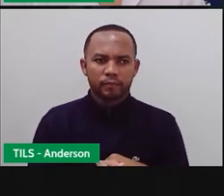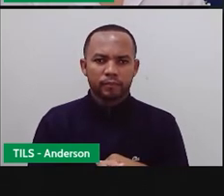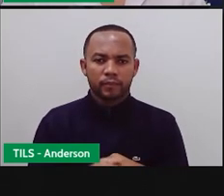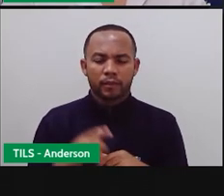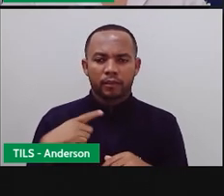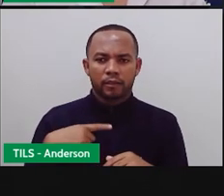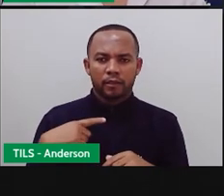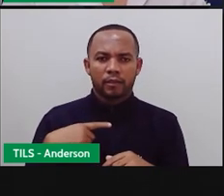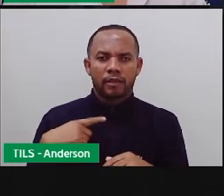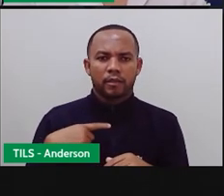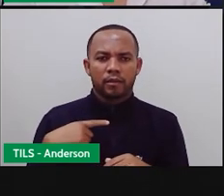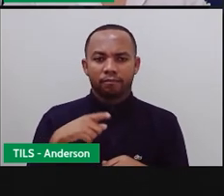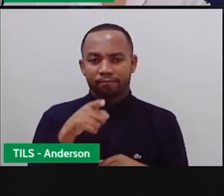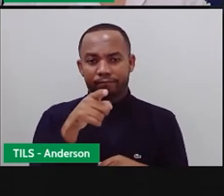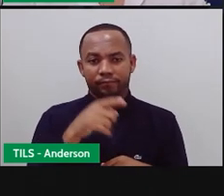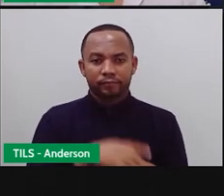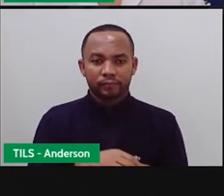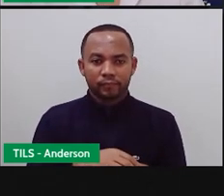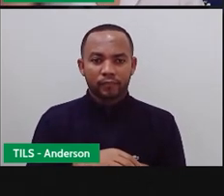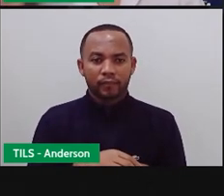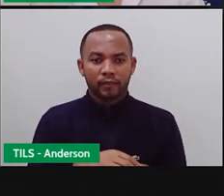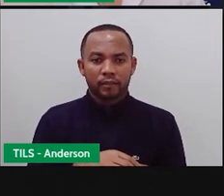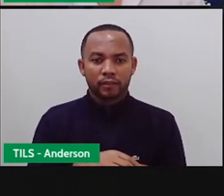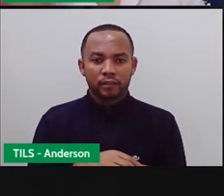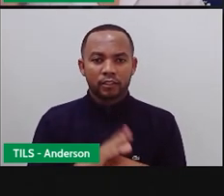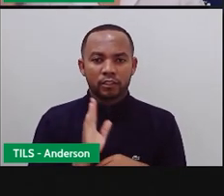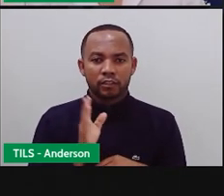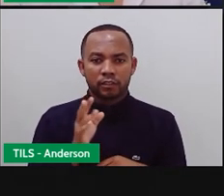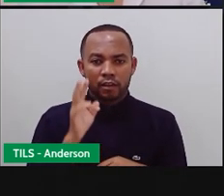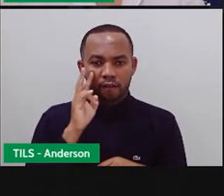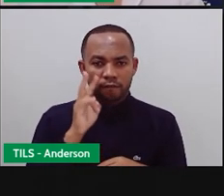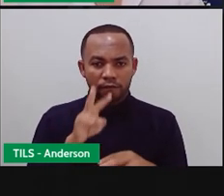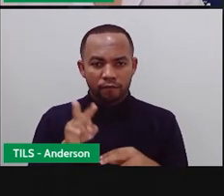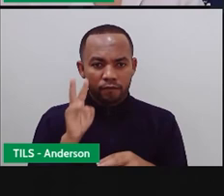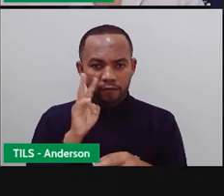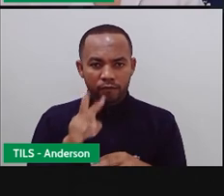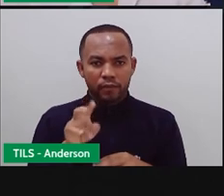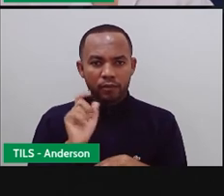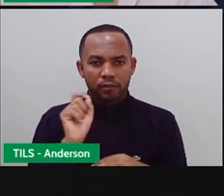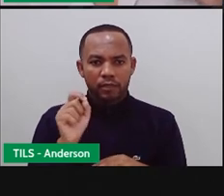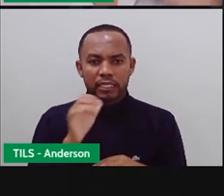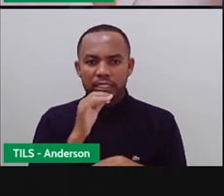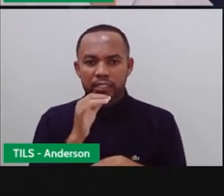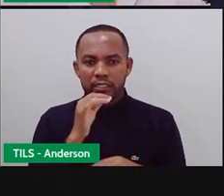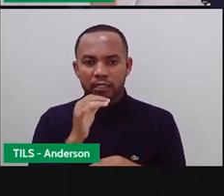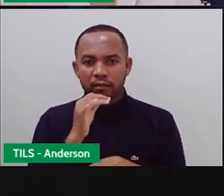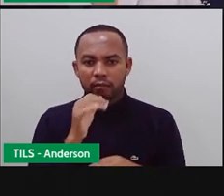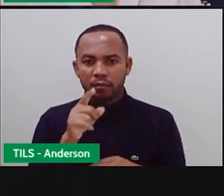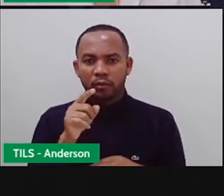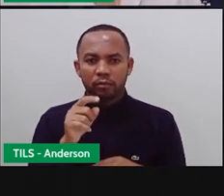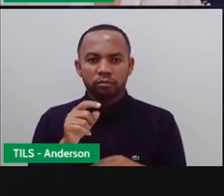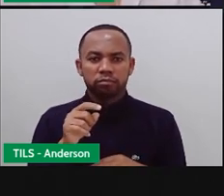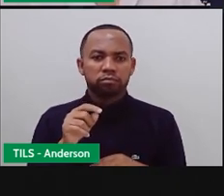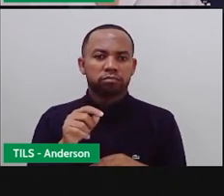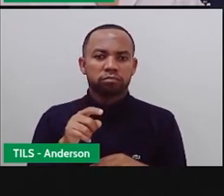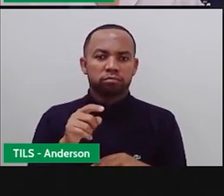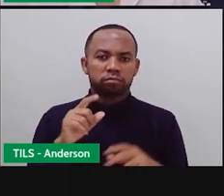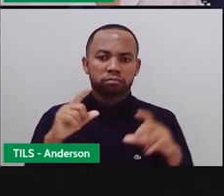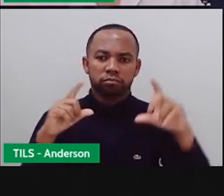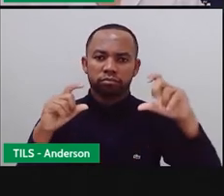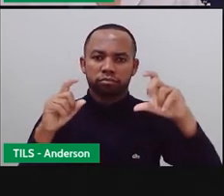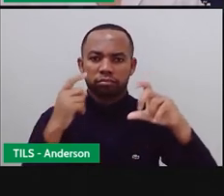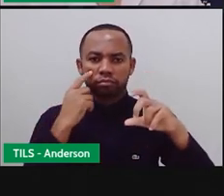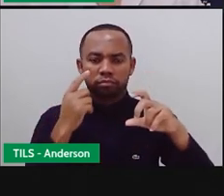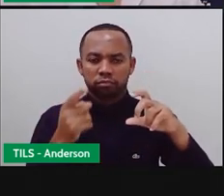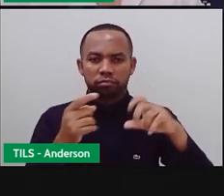Temos aqui o Acordo da Cidade, que é um site que vocês, inclusive, já viram aqui, porque a Pro já trouxe para vocês, que é lá de Dilton Cotinho, né? E